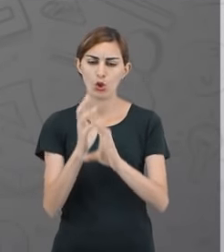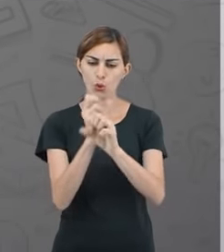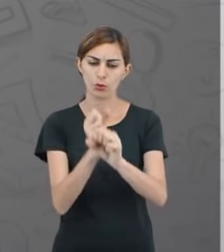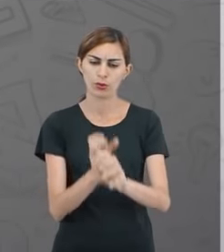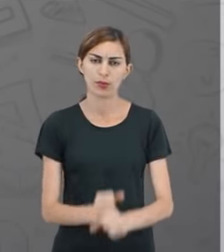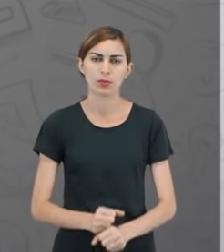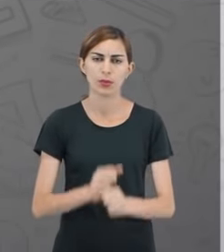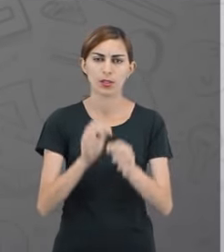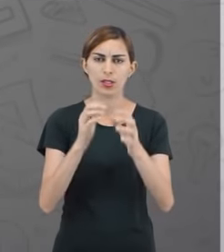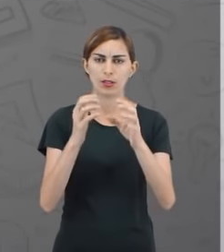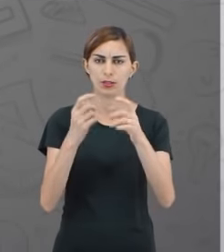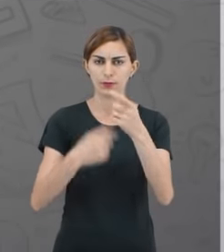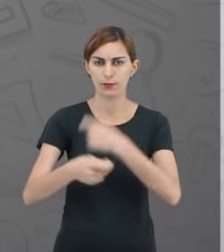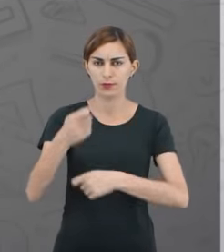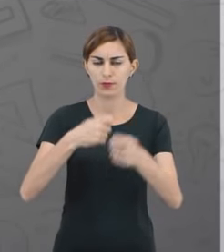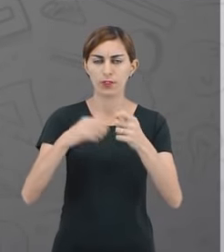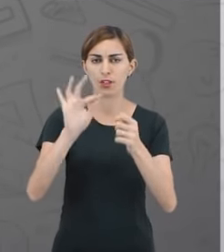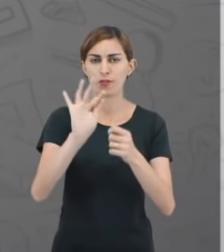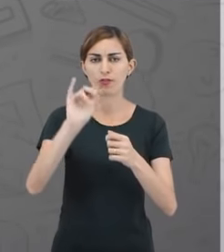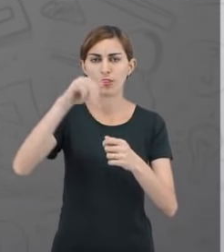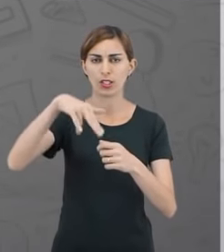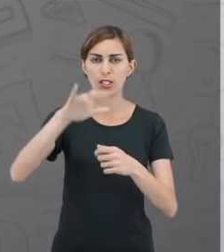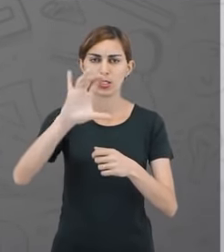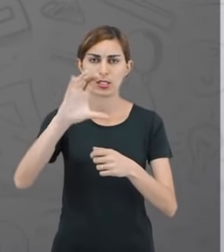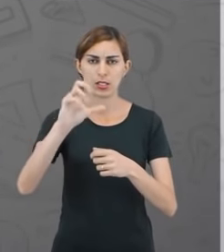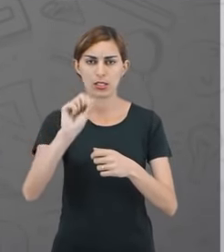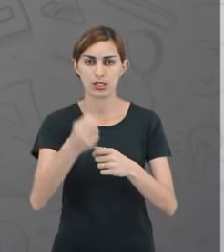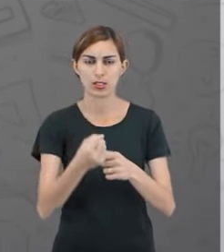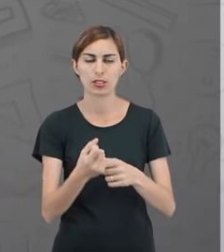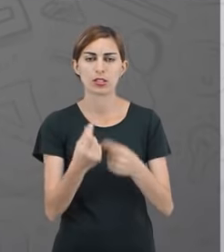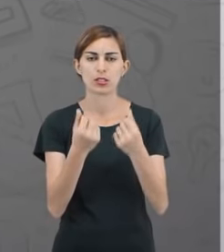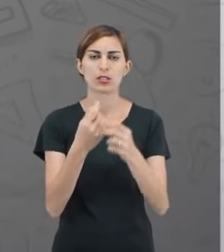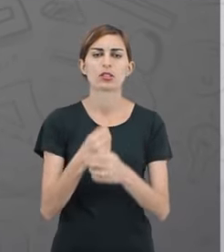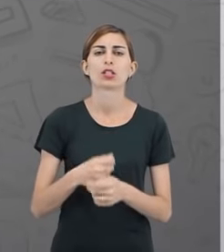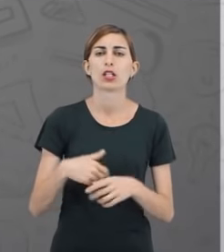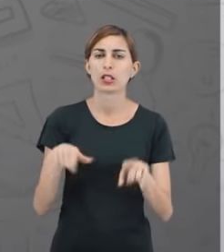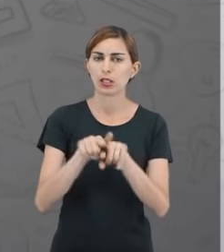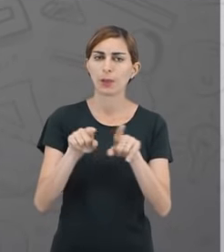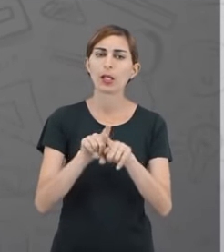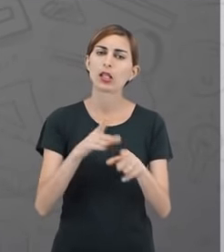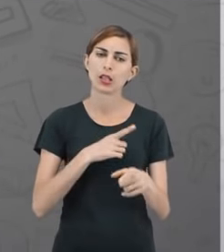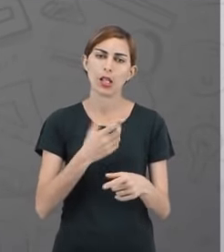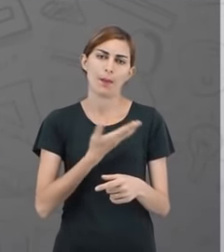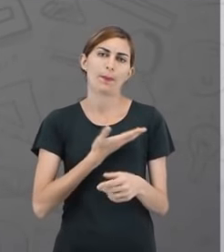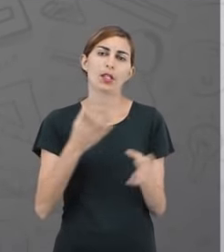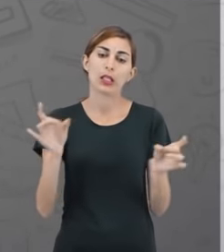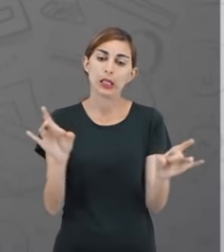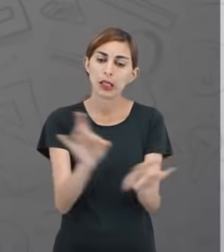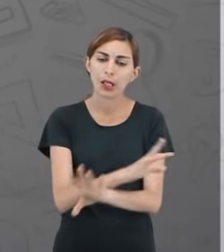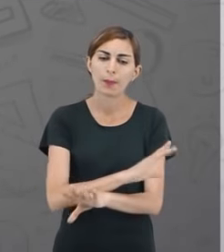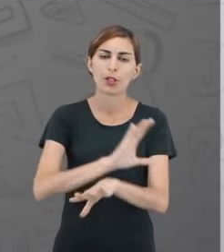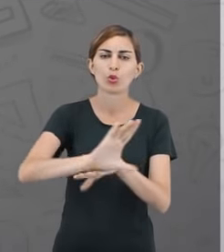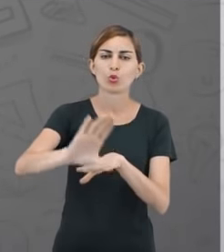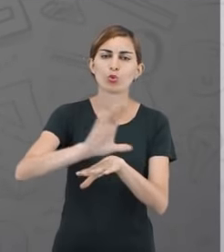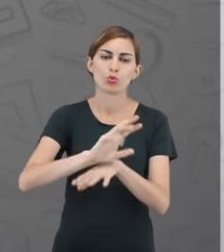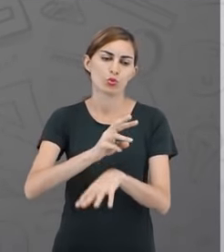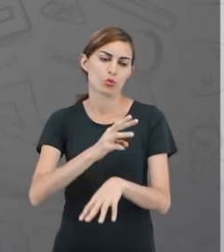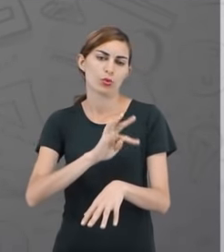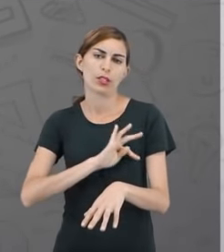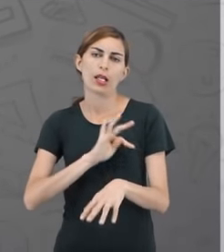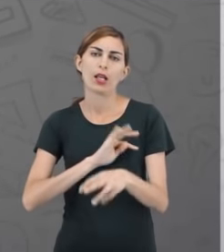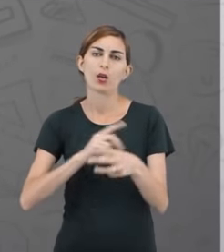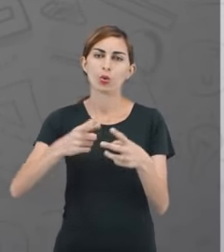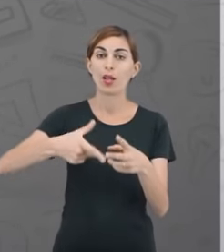você também tem, nesse módulo, colegas que estão terminando o curso técnico e que entraram a dois módulos